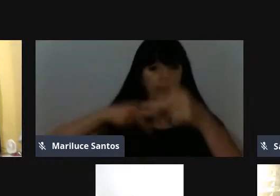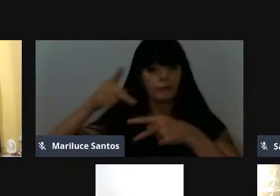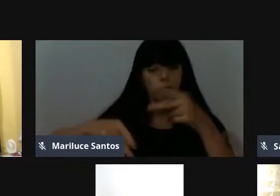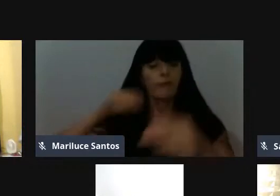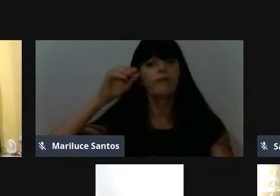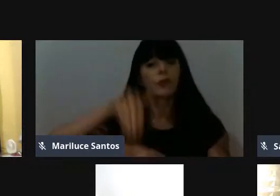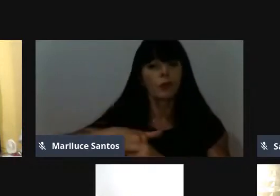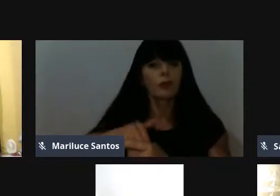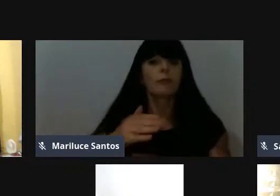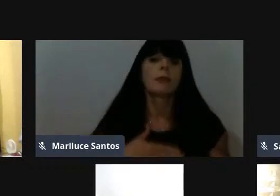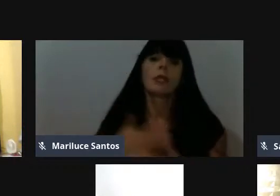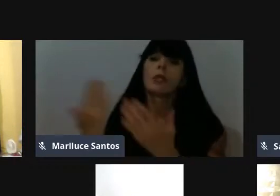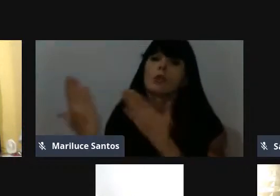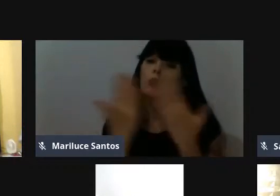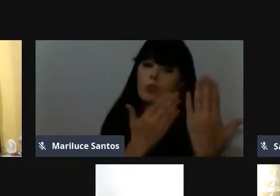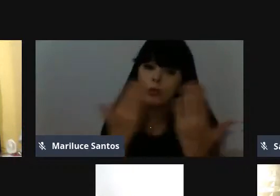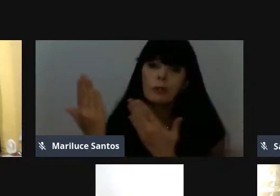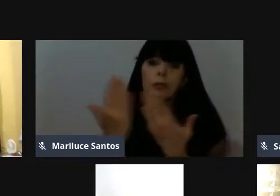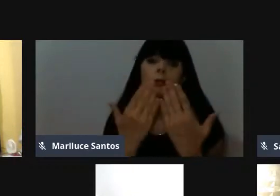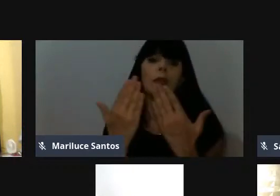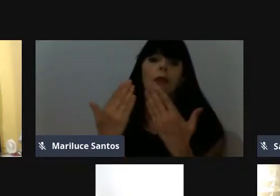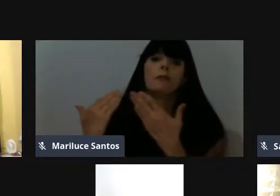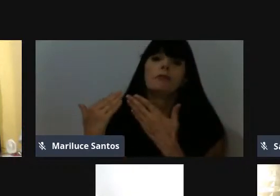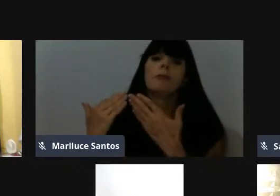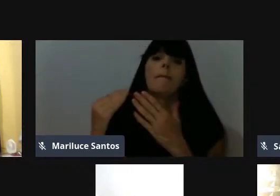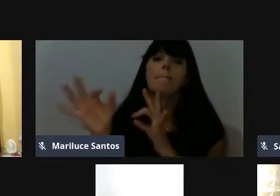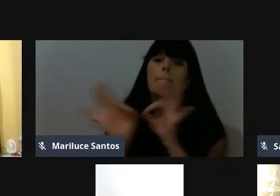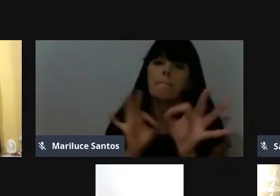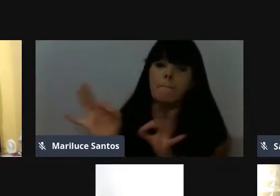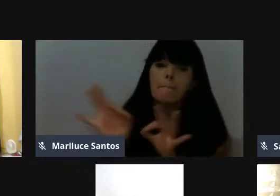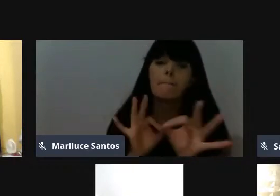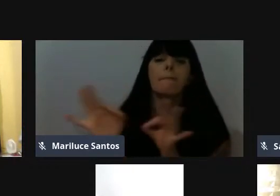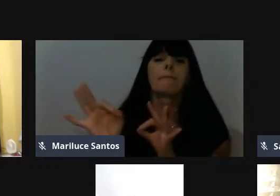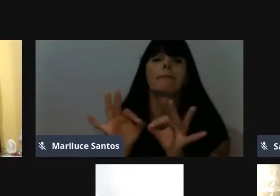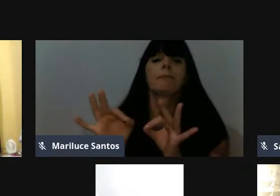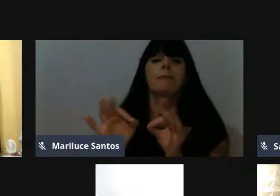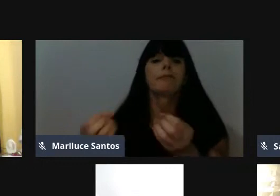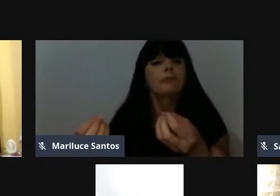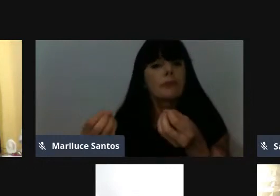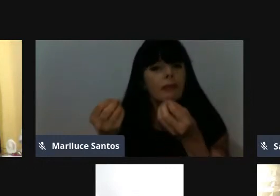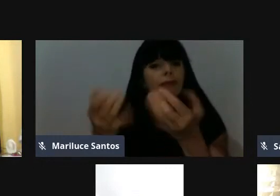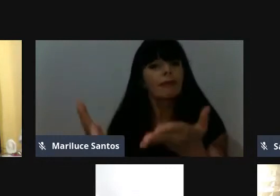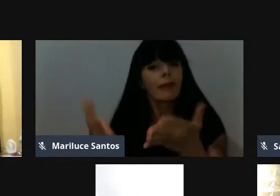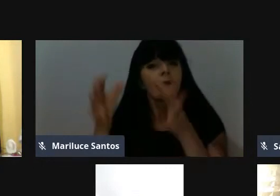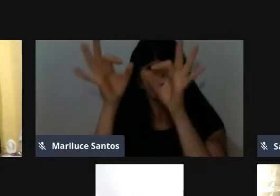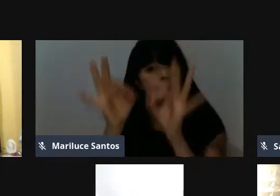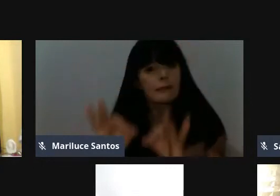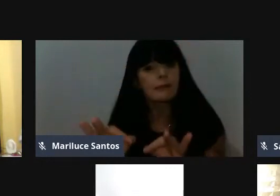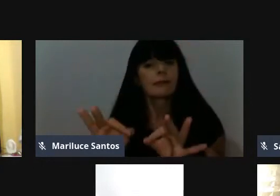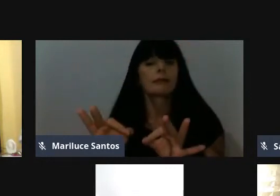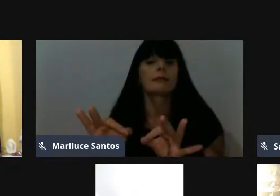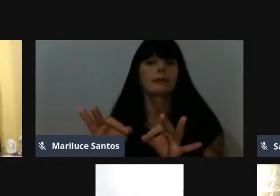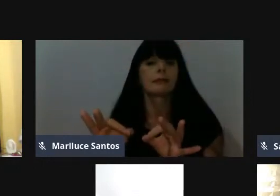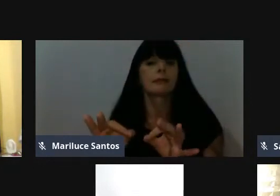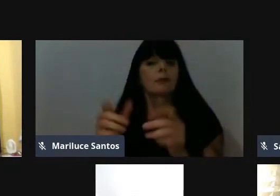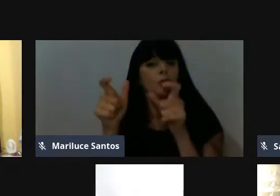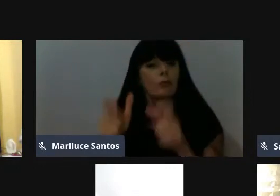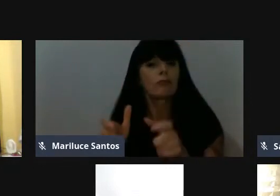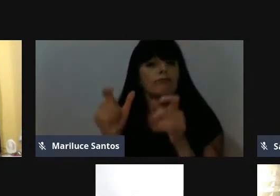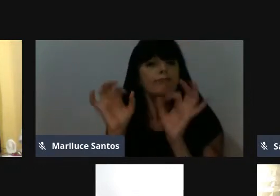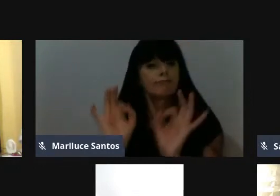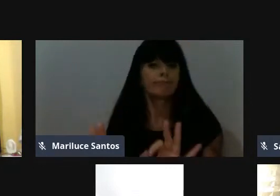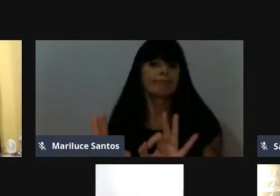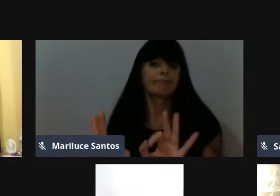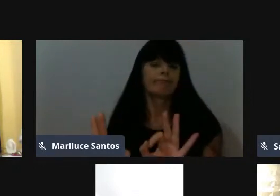já disse, estudar, chegar preparado, né, dar uma certeza que eu estou no caminho certo, né, sempre busco